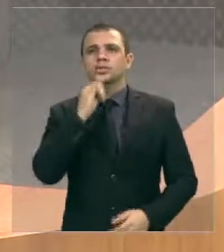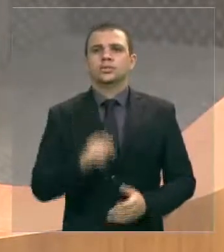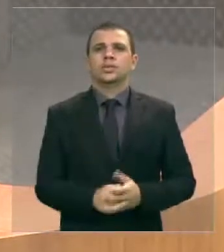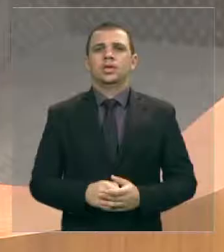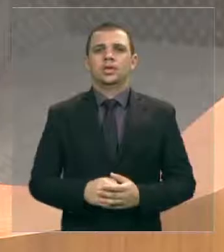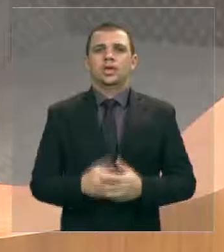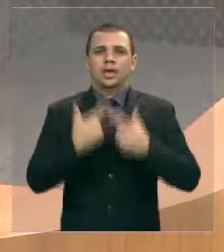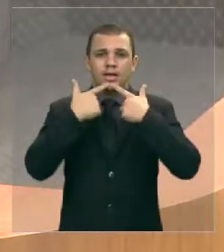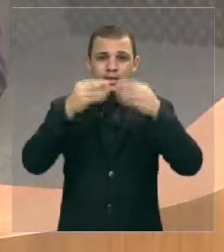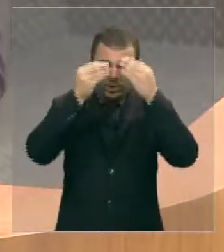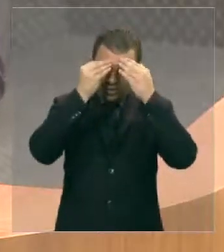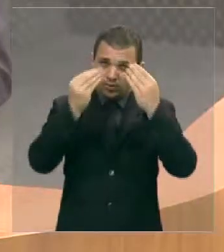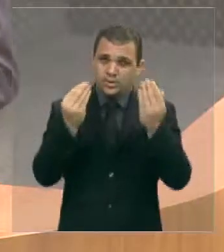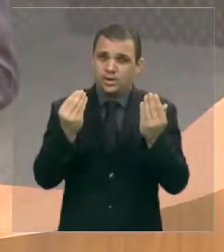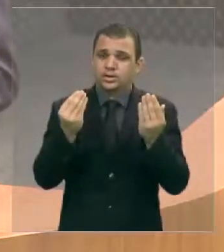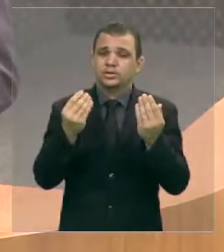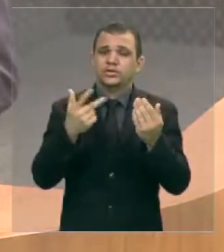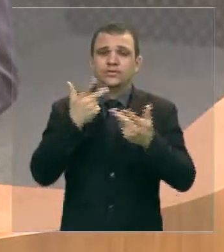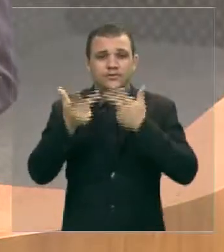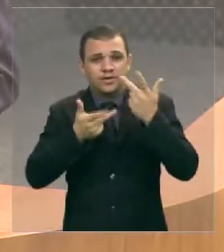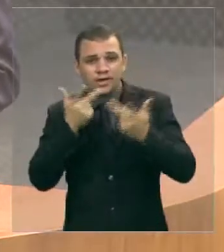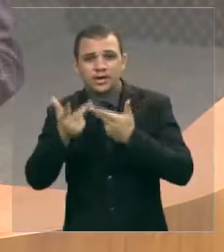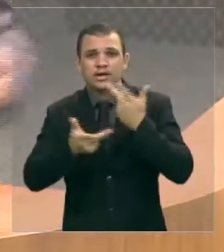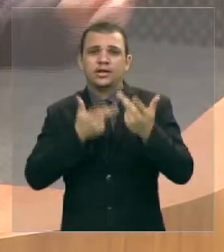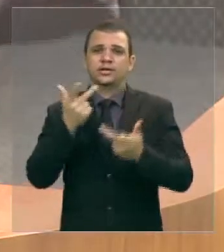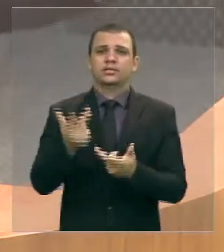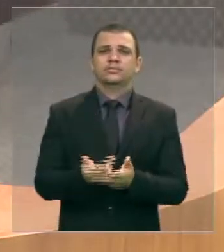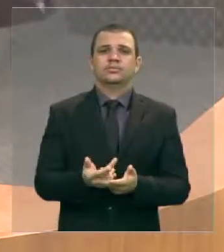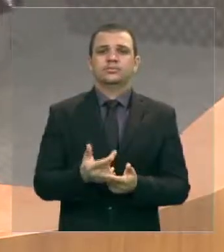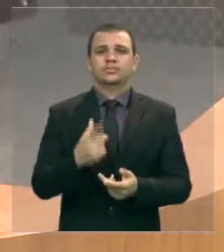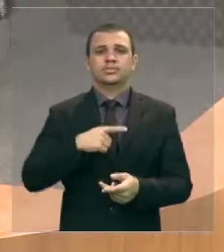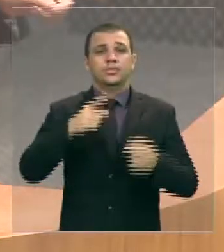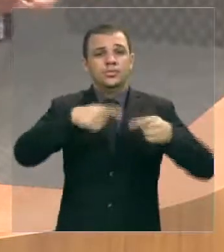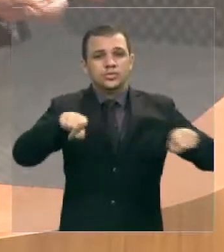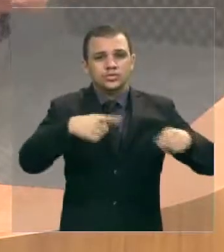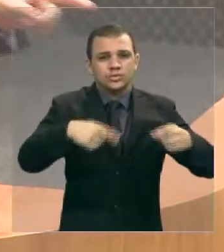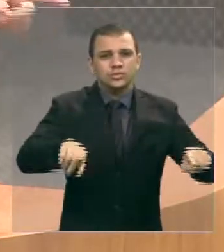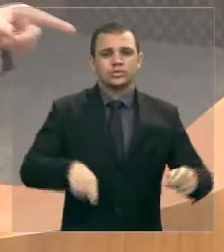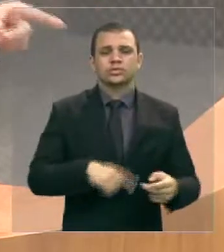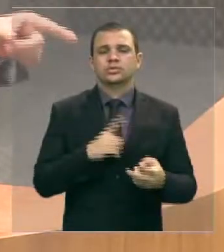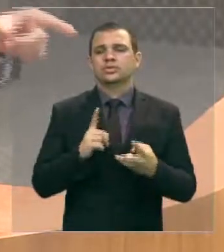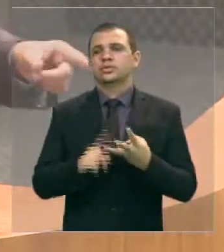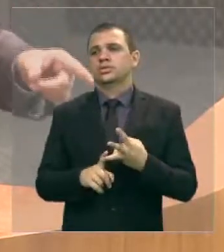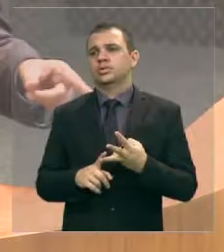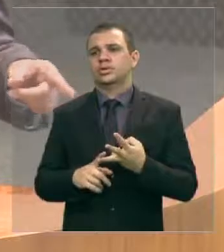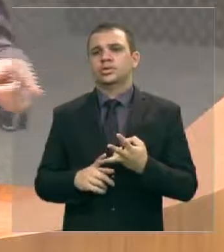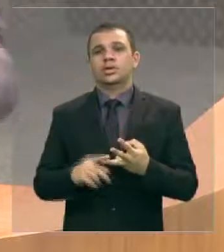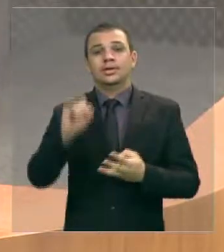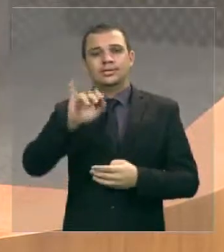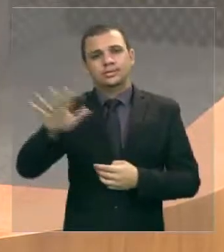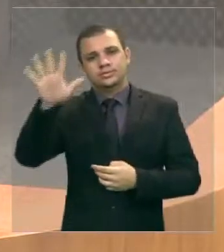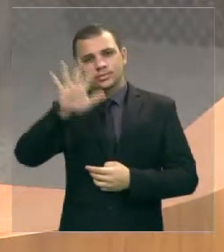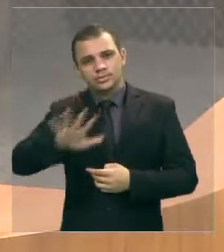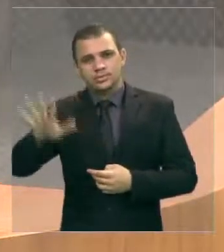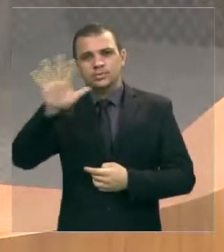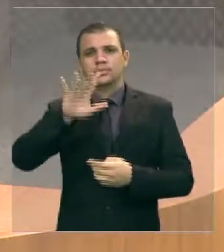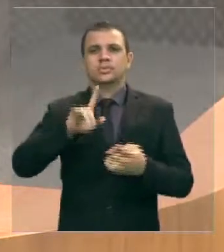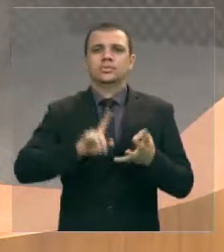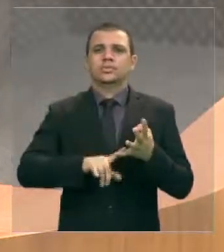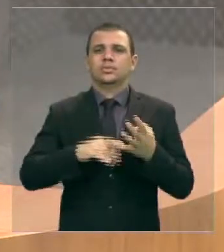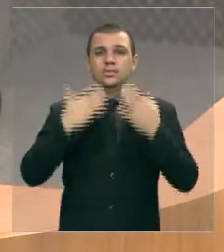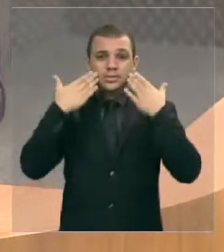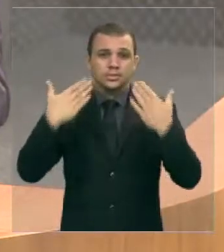iconográficas e também performáticas nós tivemos aqui nesta casa a aprovação de uma lei de minha autoria